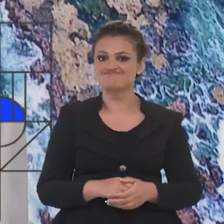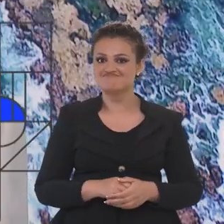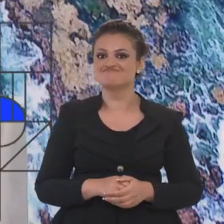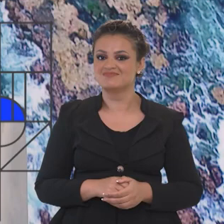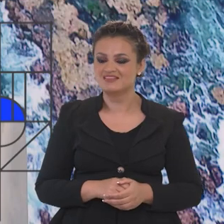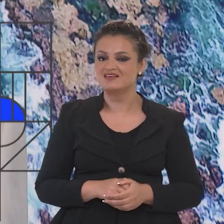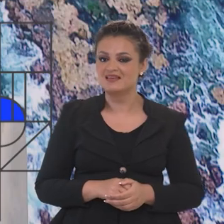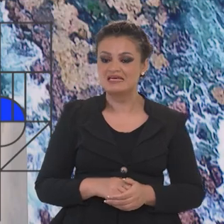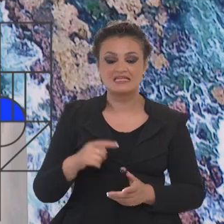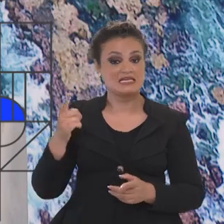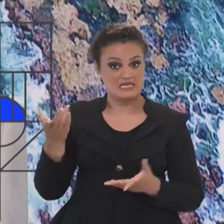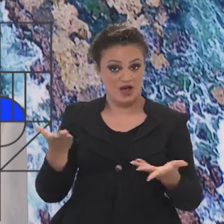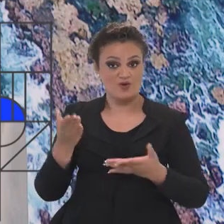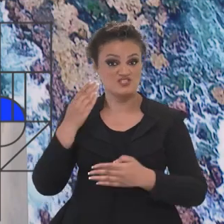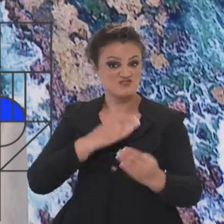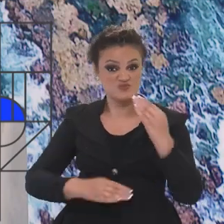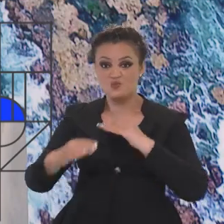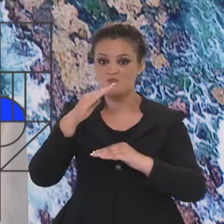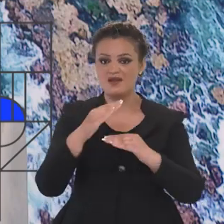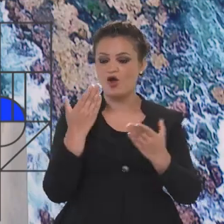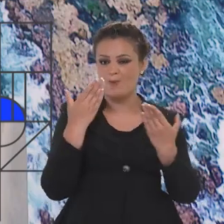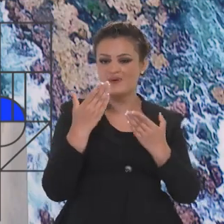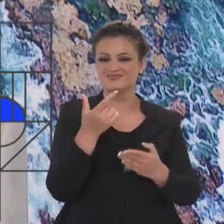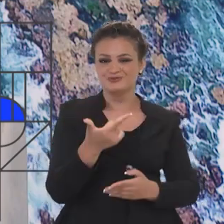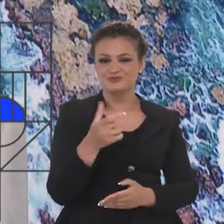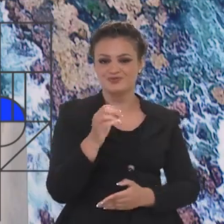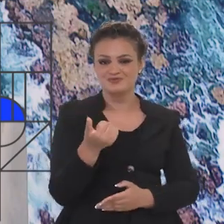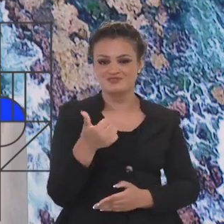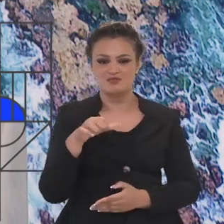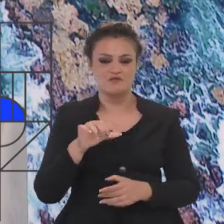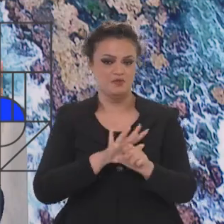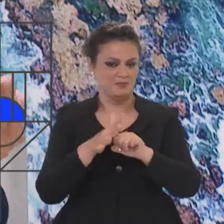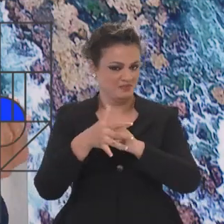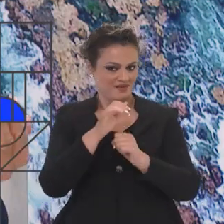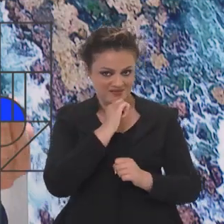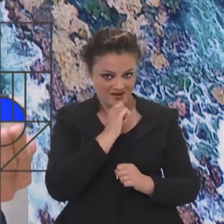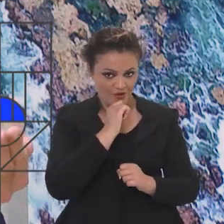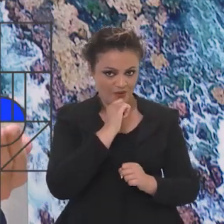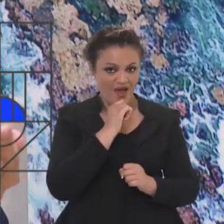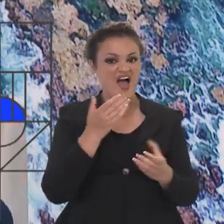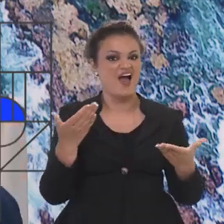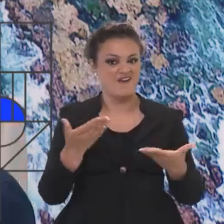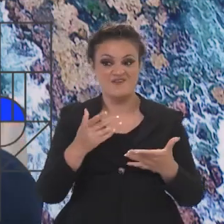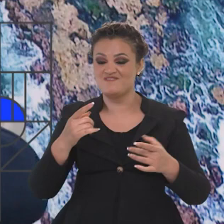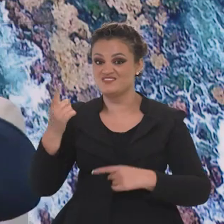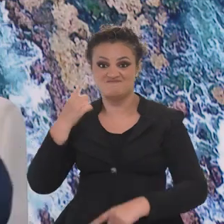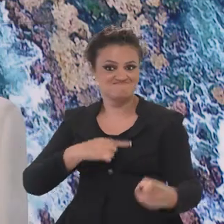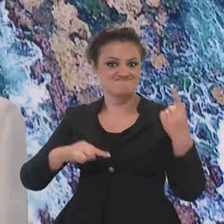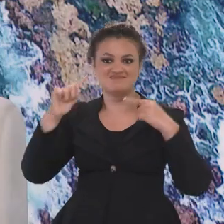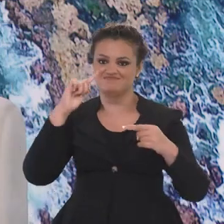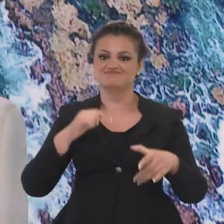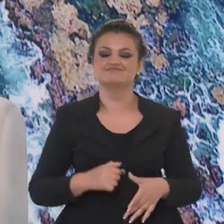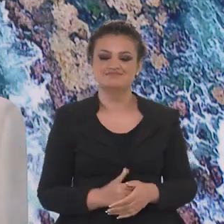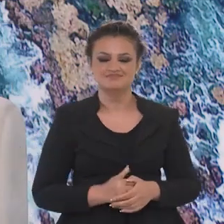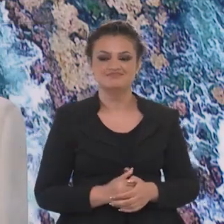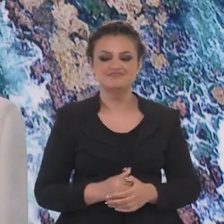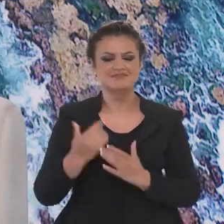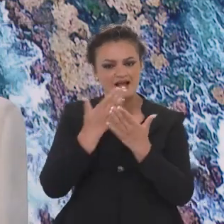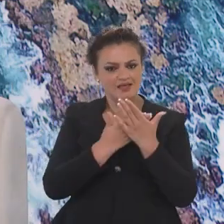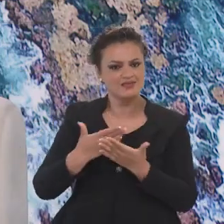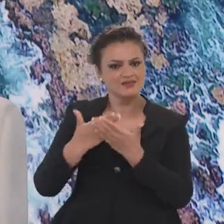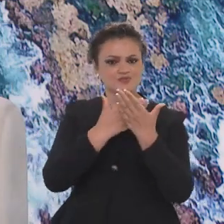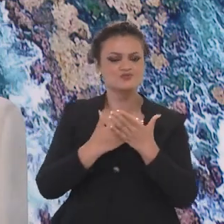A gente está com números que provavelmente a gente vai superar 2019, que é o ano pré-pandemia. Então, é possível, pelo